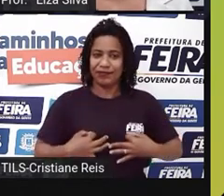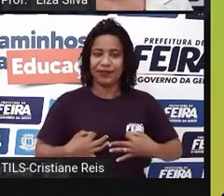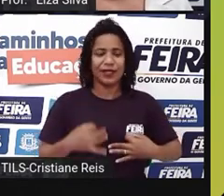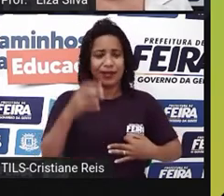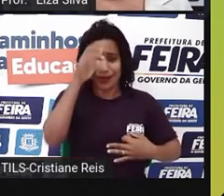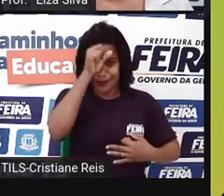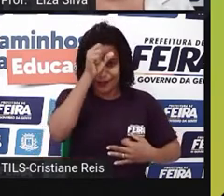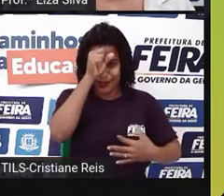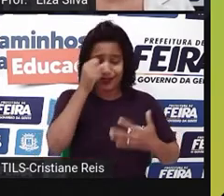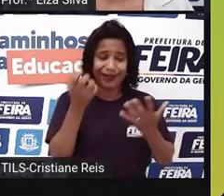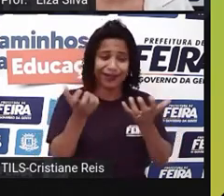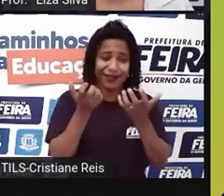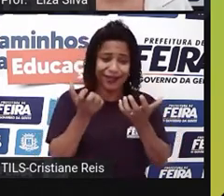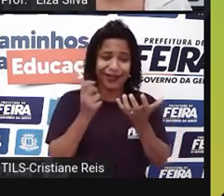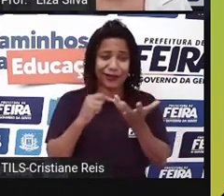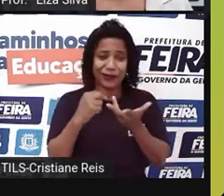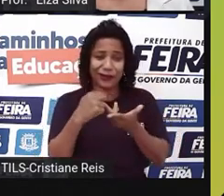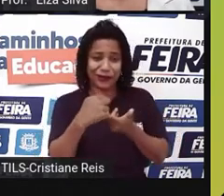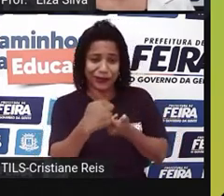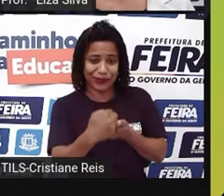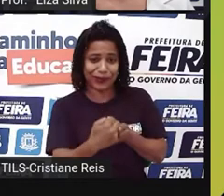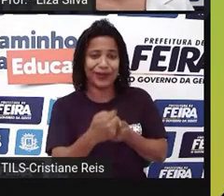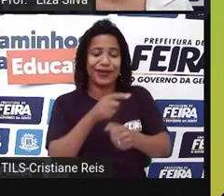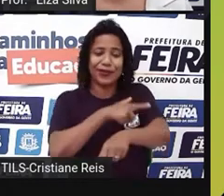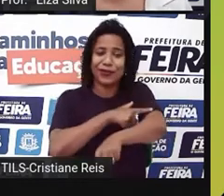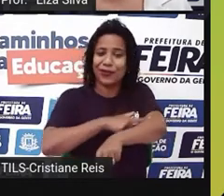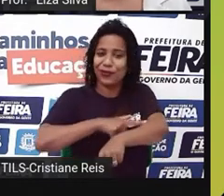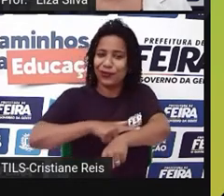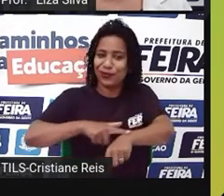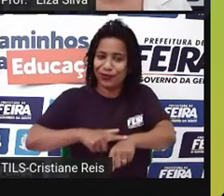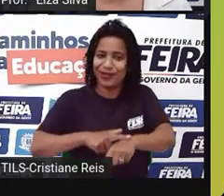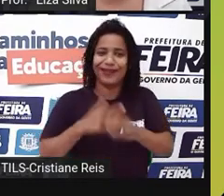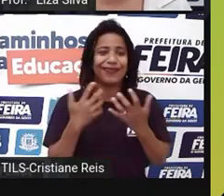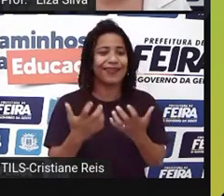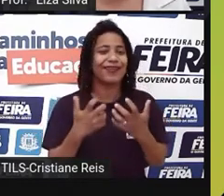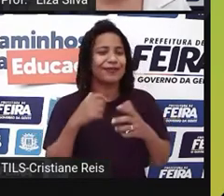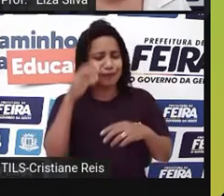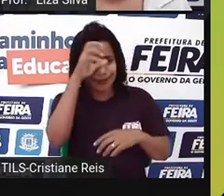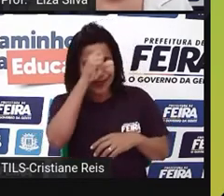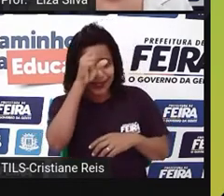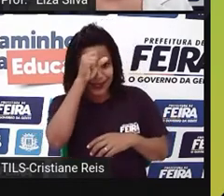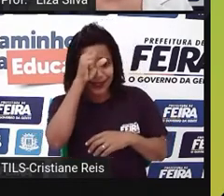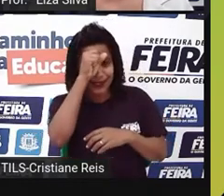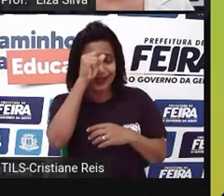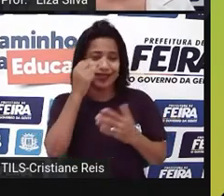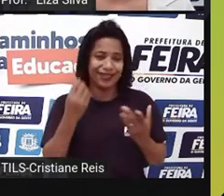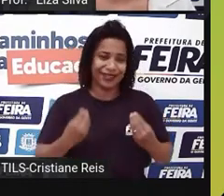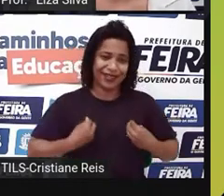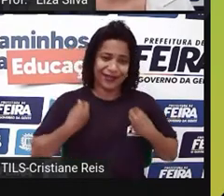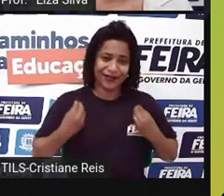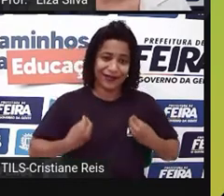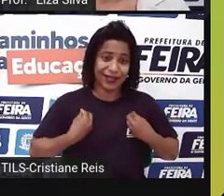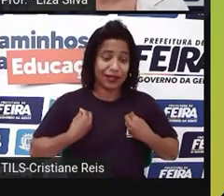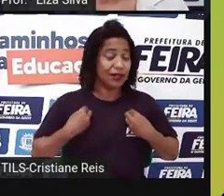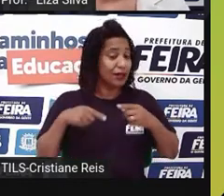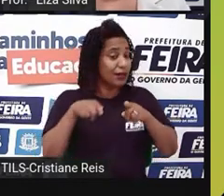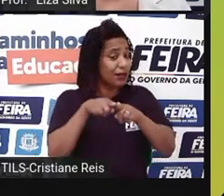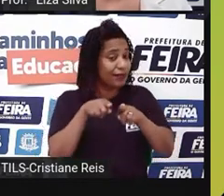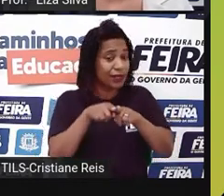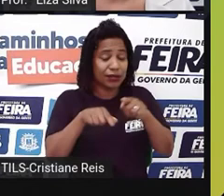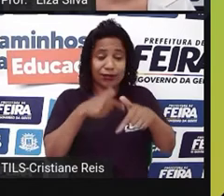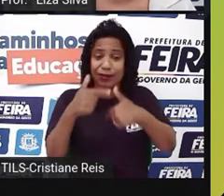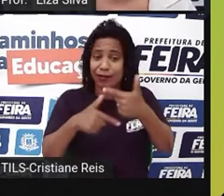a aprender. É assim que a gente deve se comportar diante da vida e diante do mundo. Nós vivemos hoje no mundo